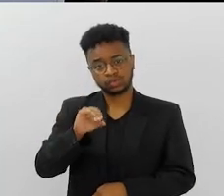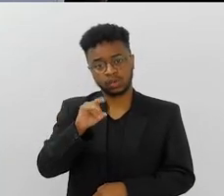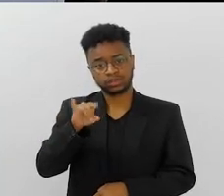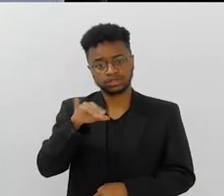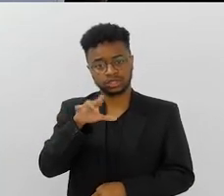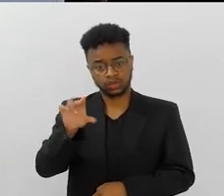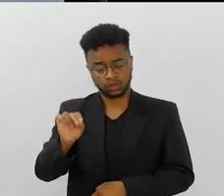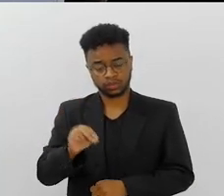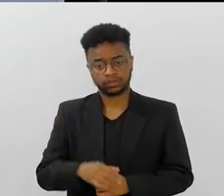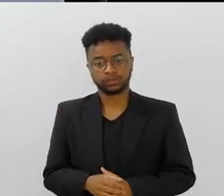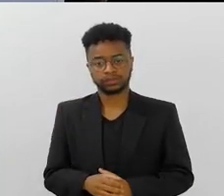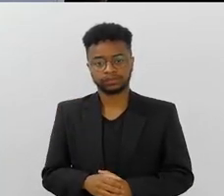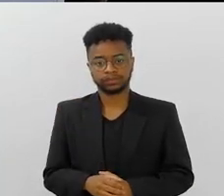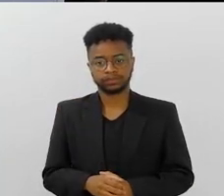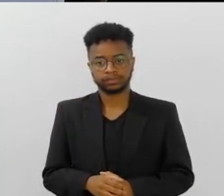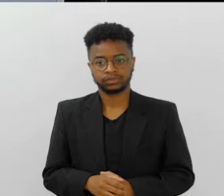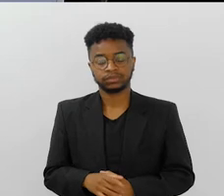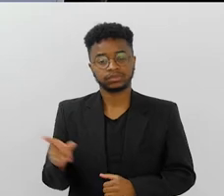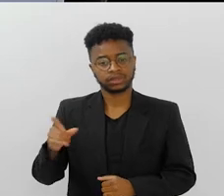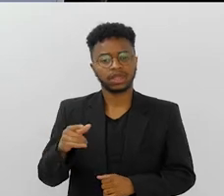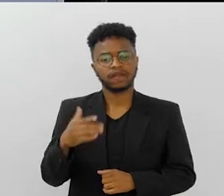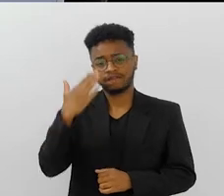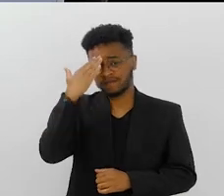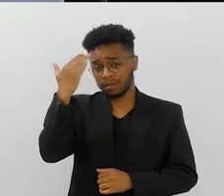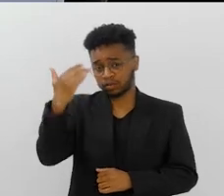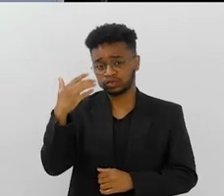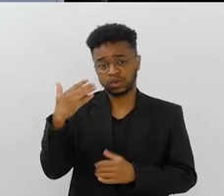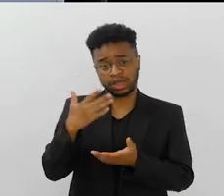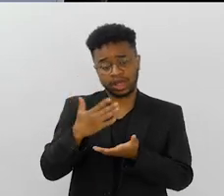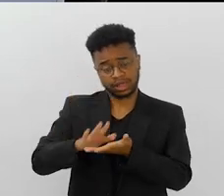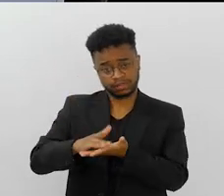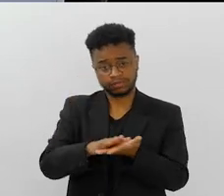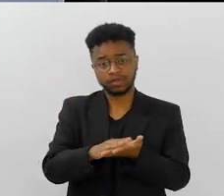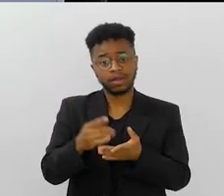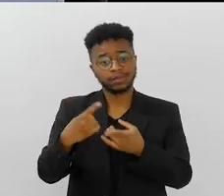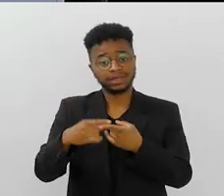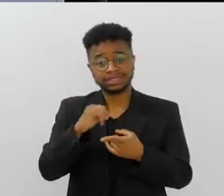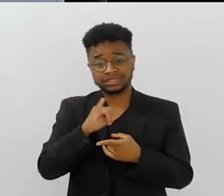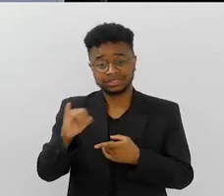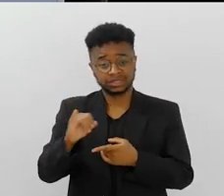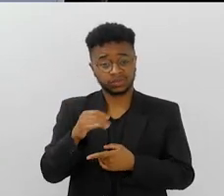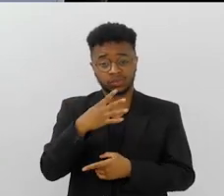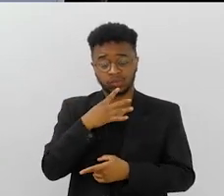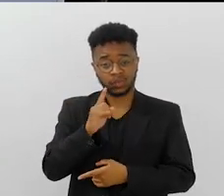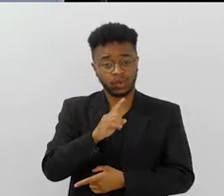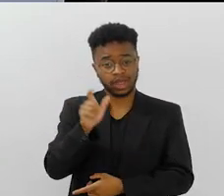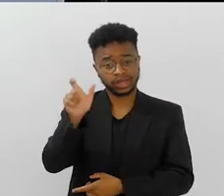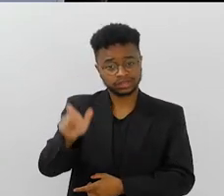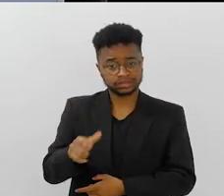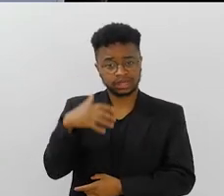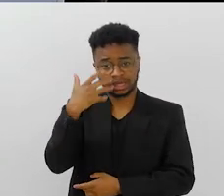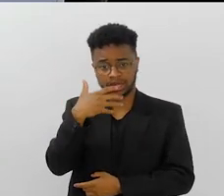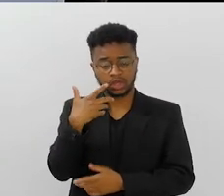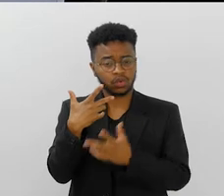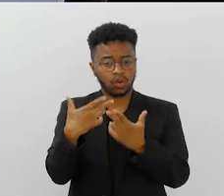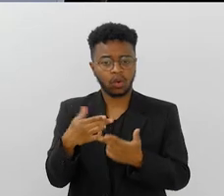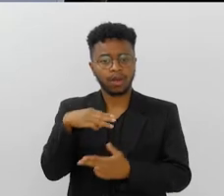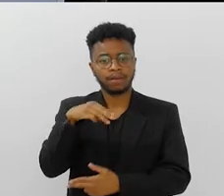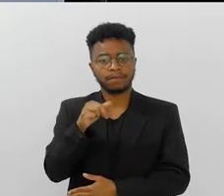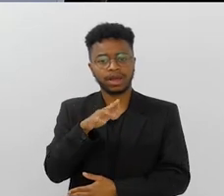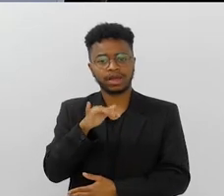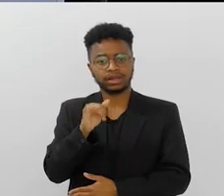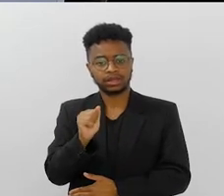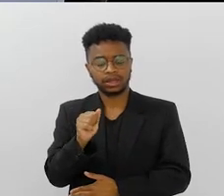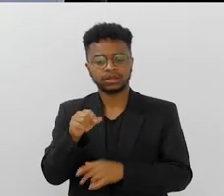Flor, que o Joãozinho 30. É o filho mais famoso do Carnaval, né? Do Carnaval inteiro. Quem não seguiu o mendigo Joãozinho e Beja Flor, como cantam, né? Maria